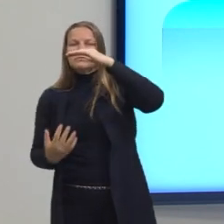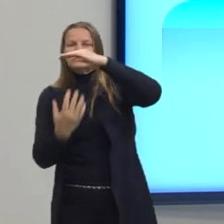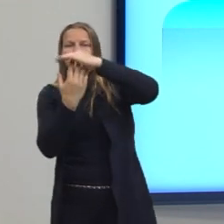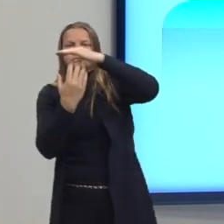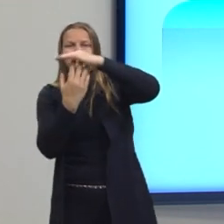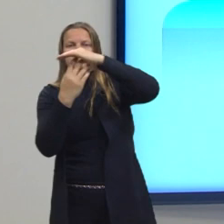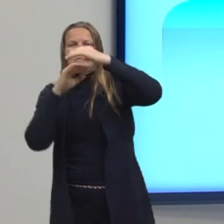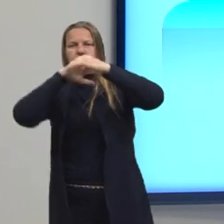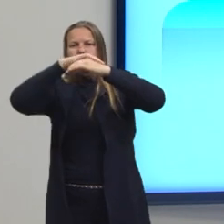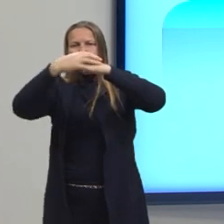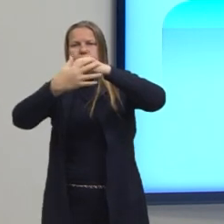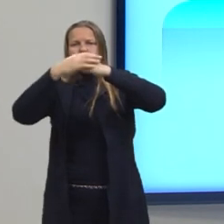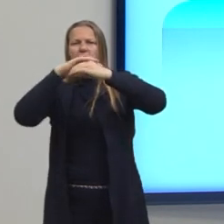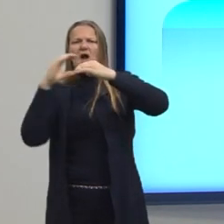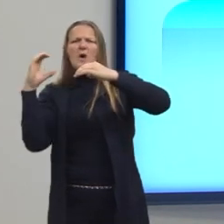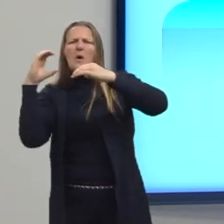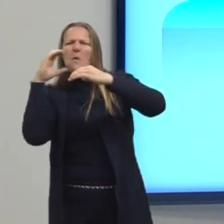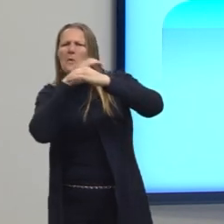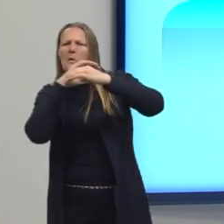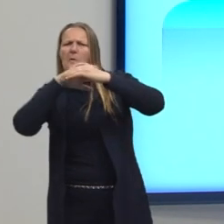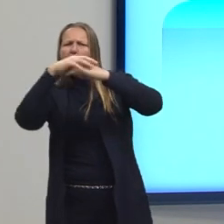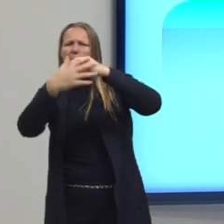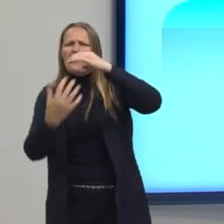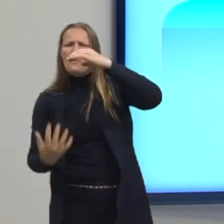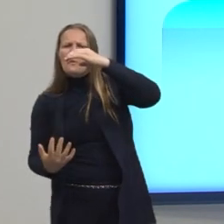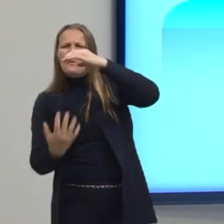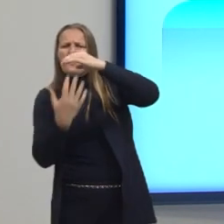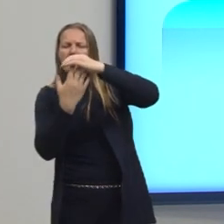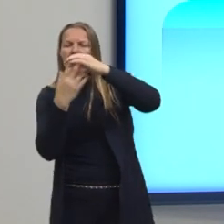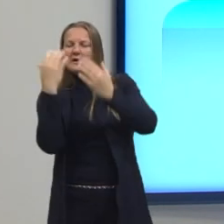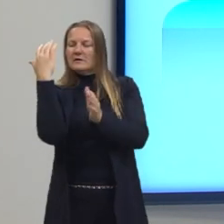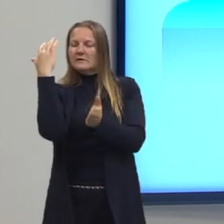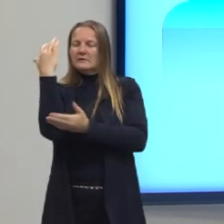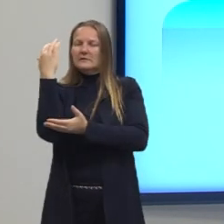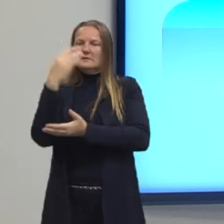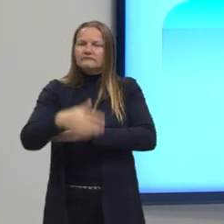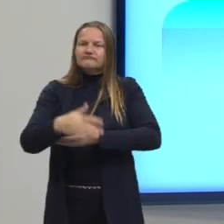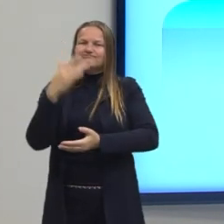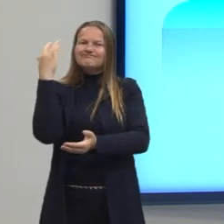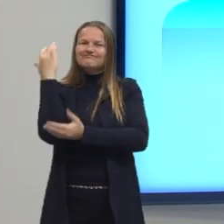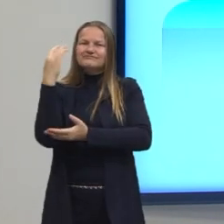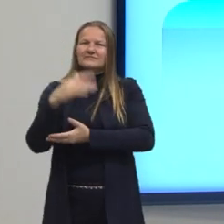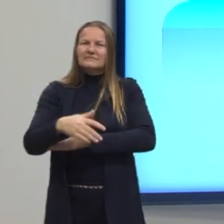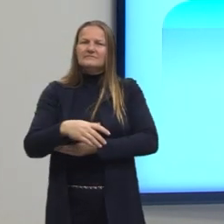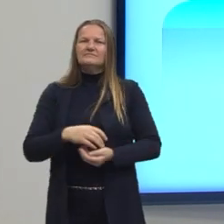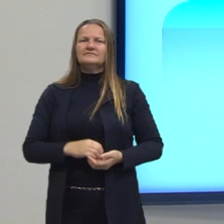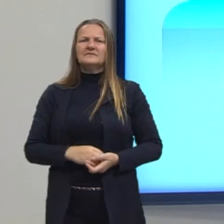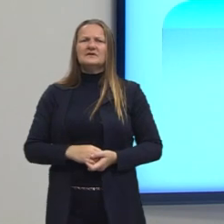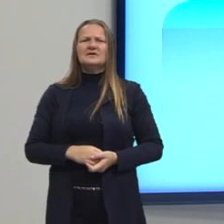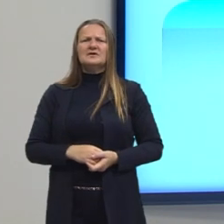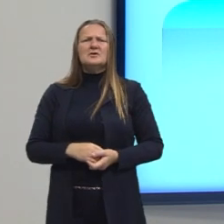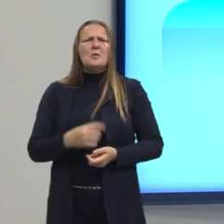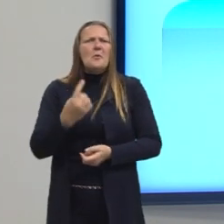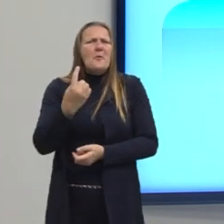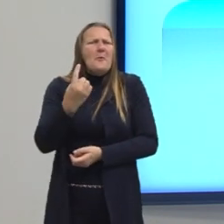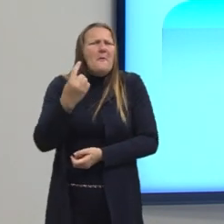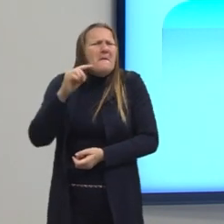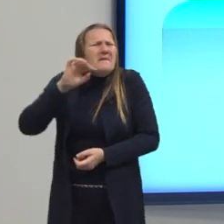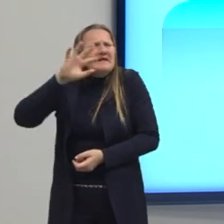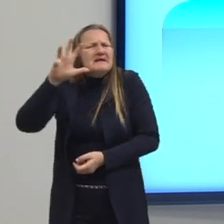Então, aqui o desmatamento, ele vai emitir um bilhão e meio de toneladas por ano.